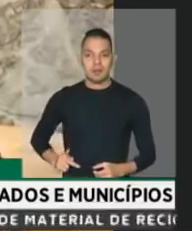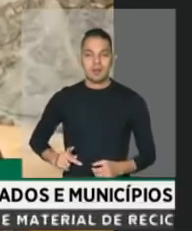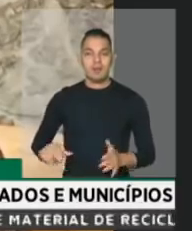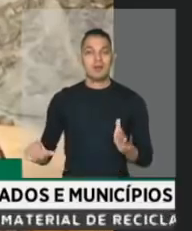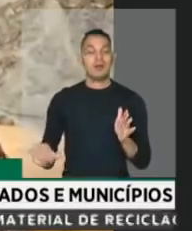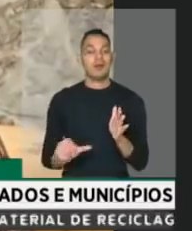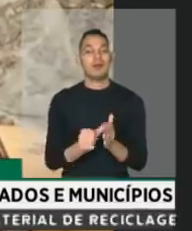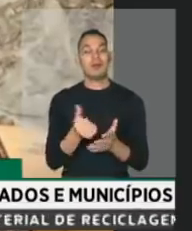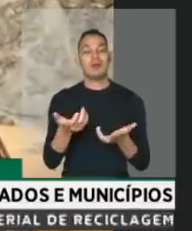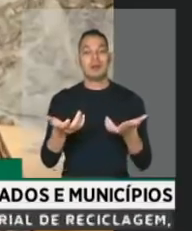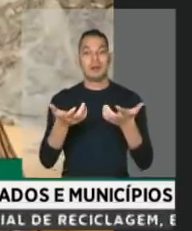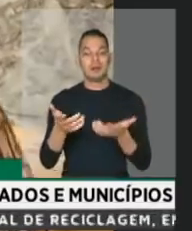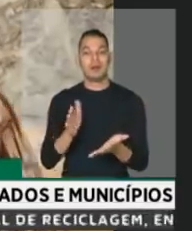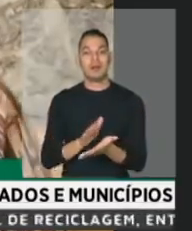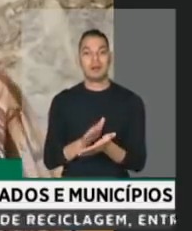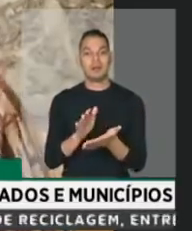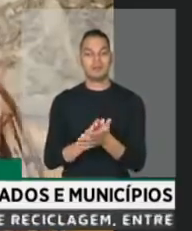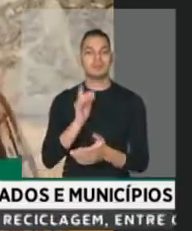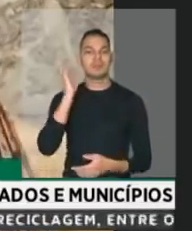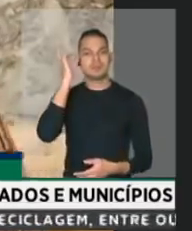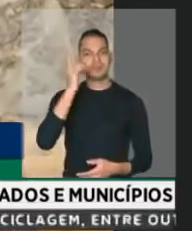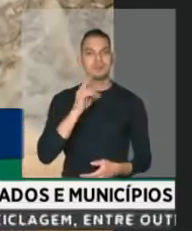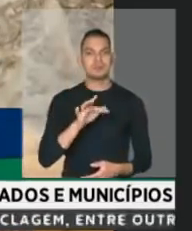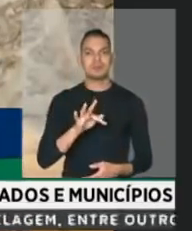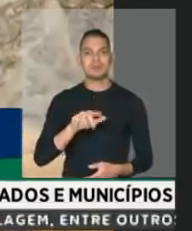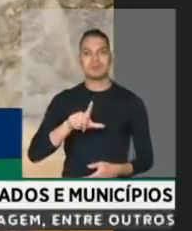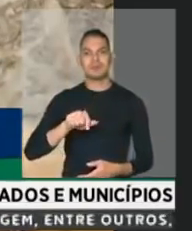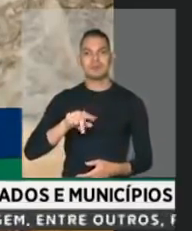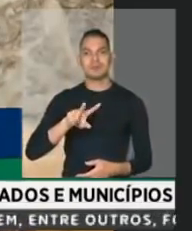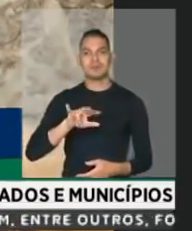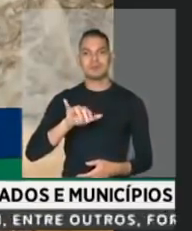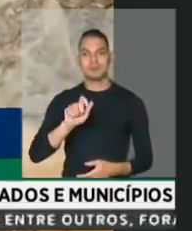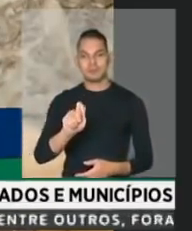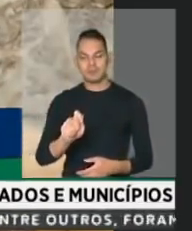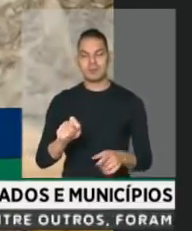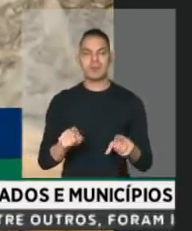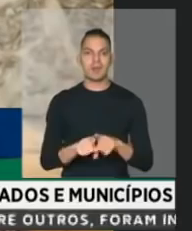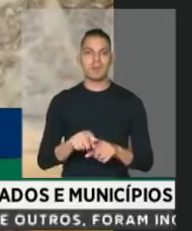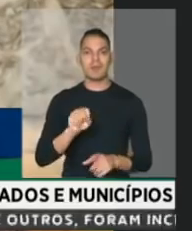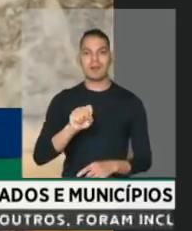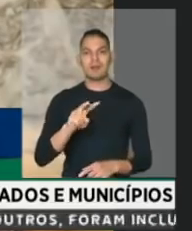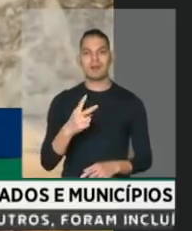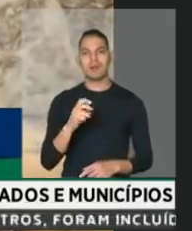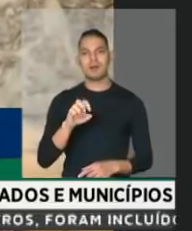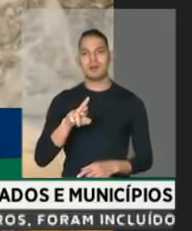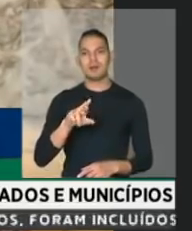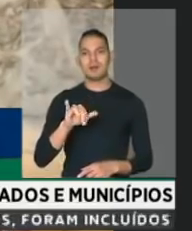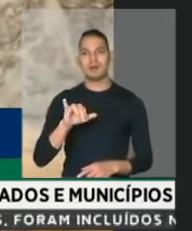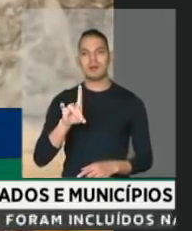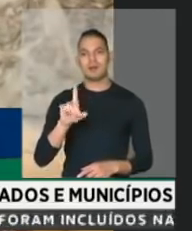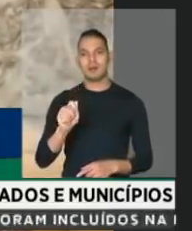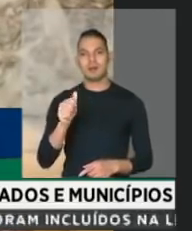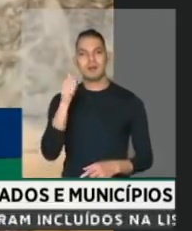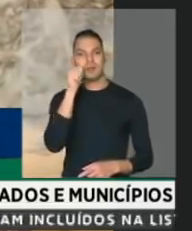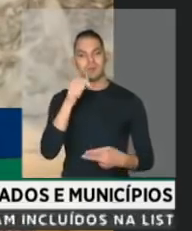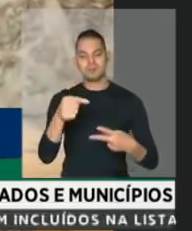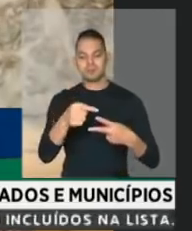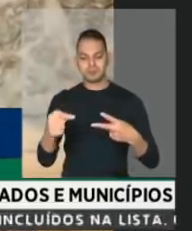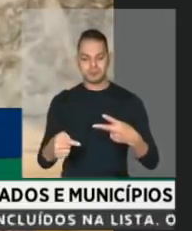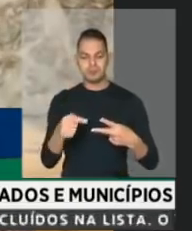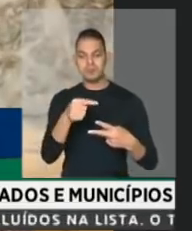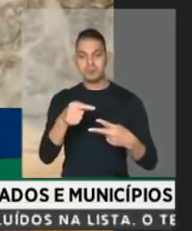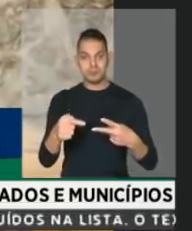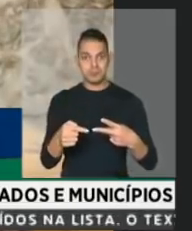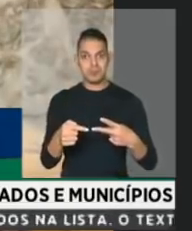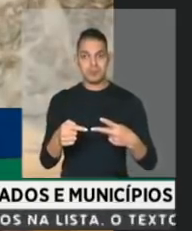Em lugar, quero parabenizar a deputada Flávia Arruda e a deputada Sheridan, que trazem para nós algo